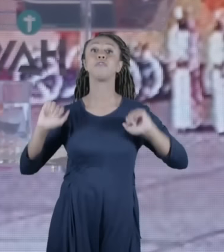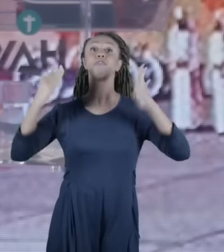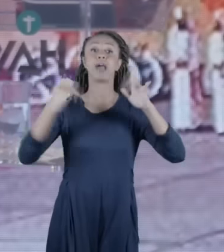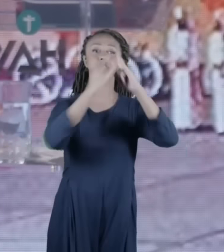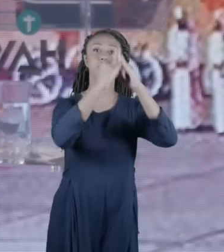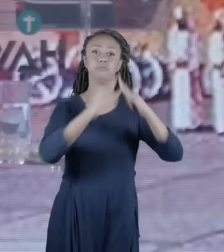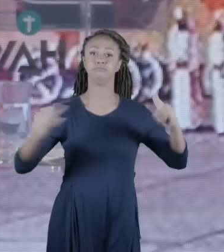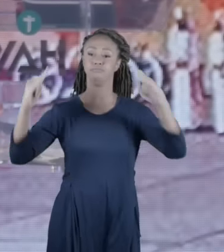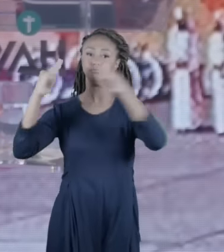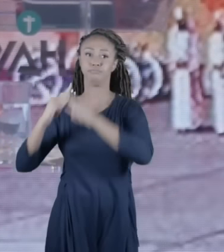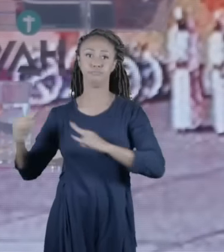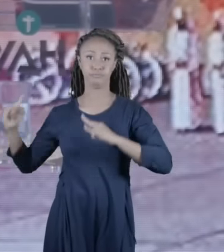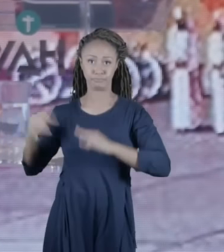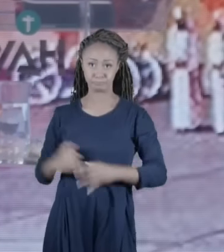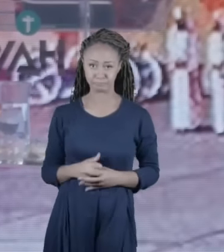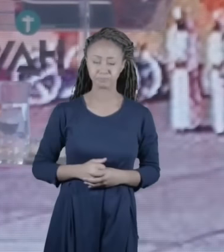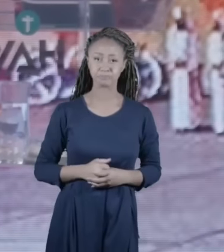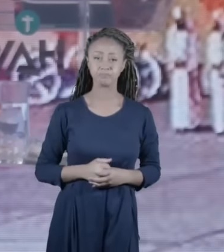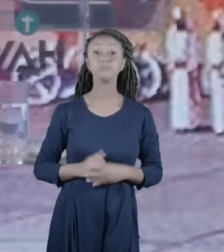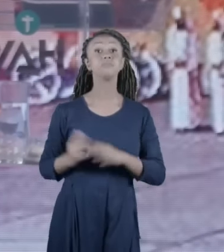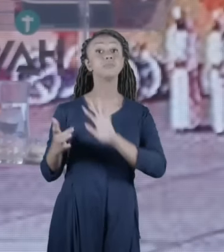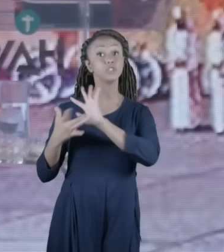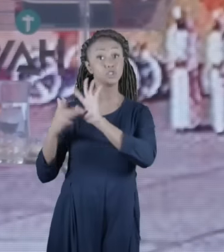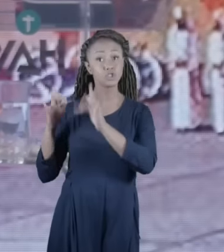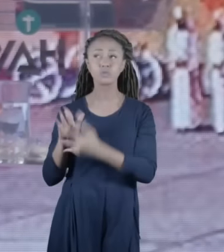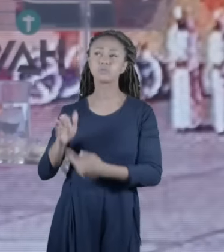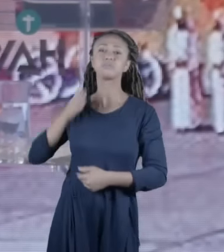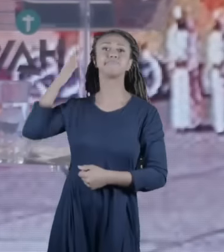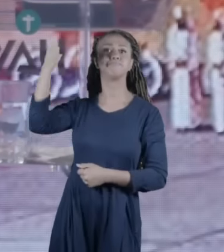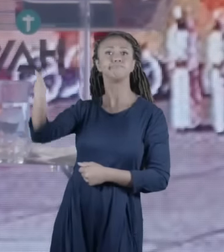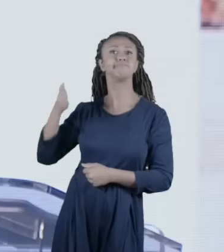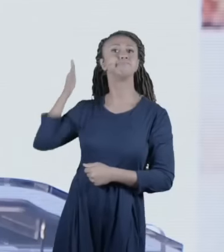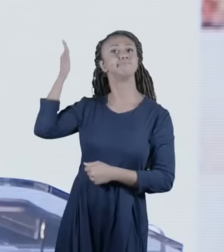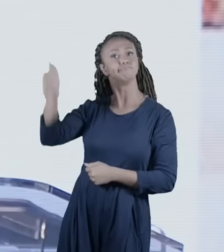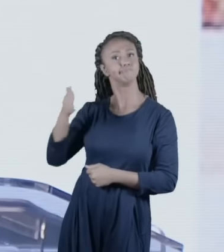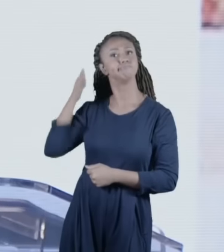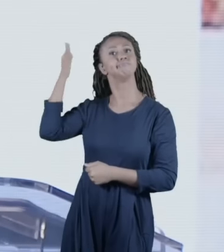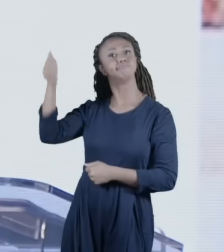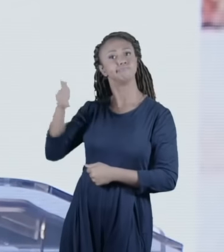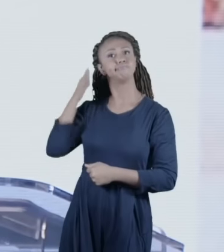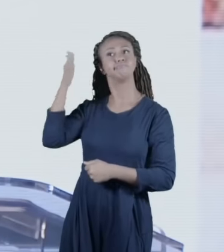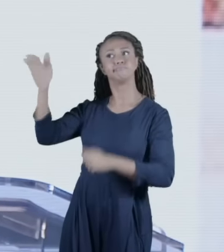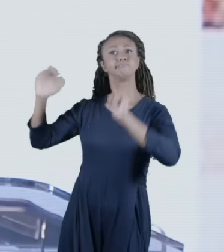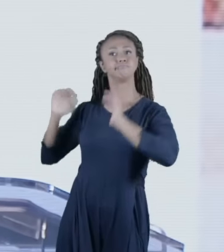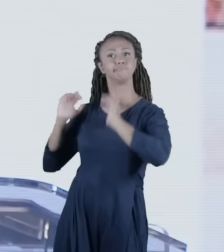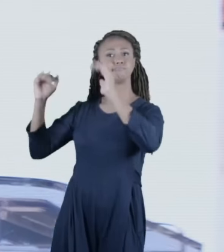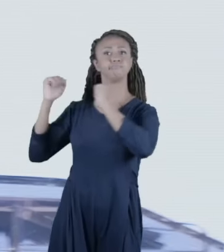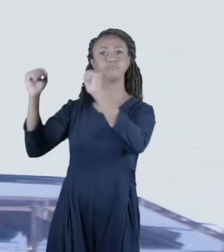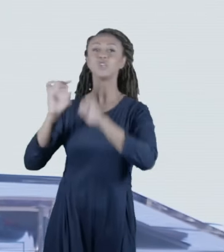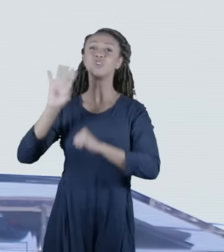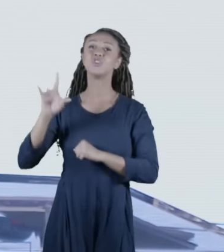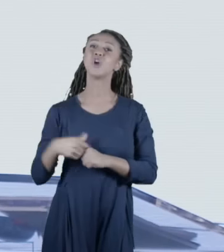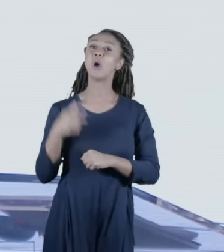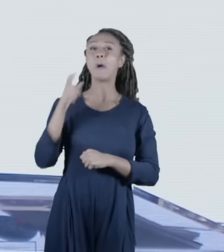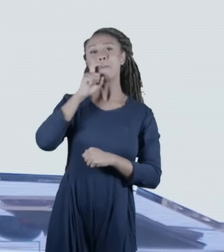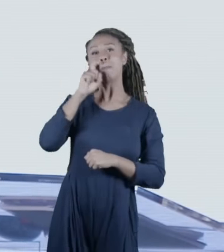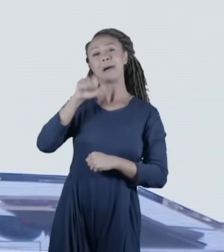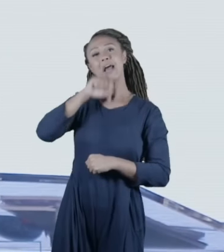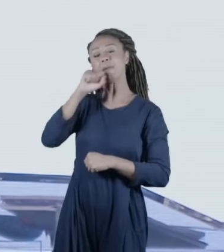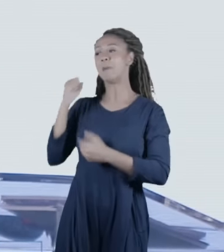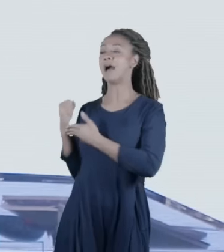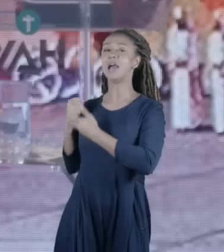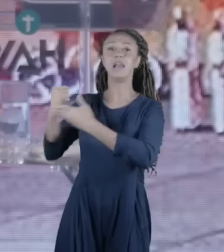e Jesus ele segue indo ao templo de Jerusalém não é só porque os pais levavam ele de criança